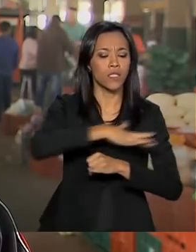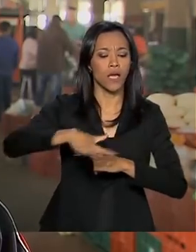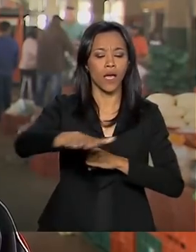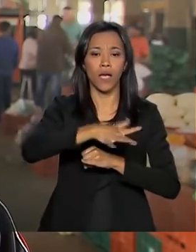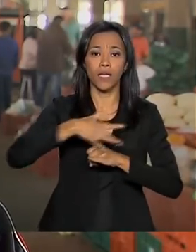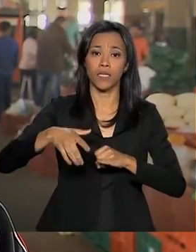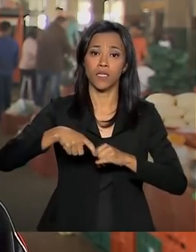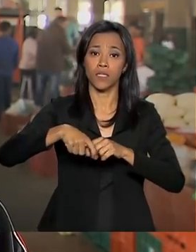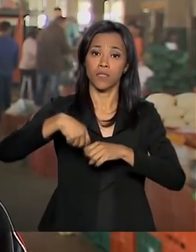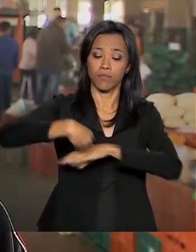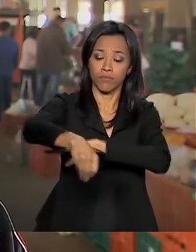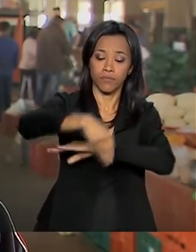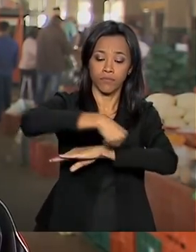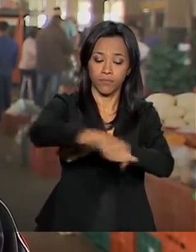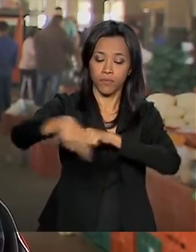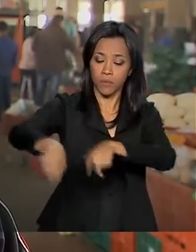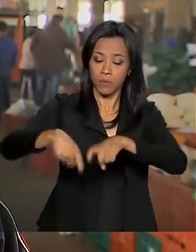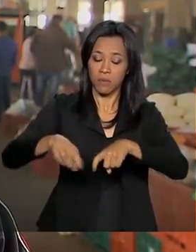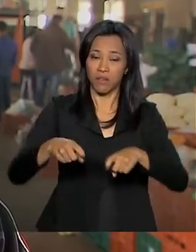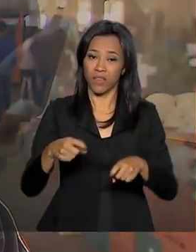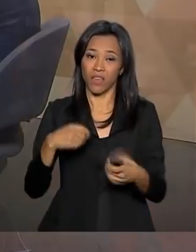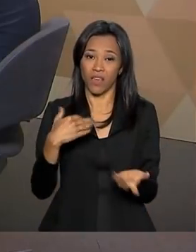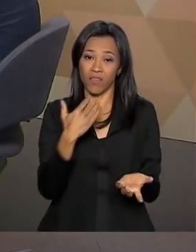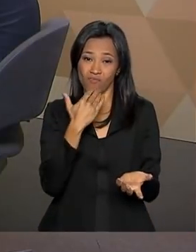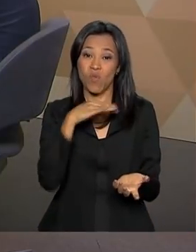aqui no DF, que também é bem precário?